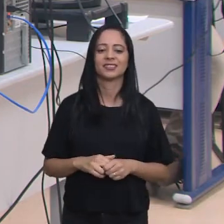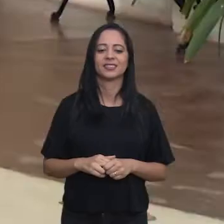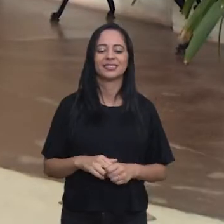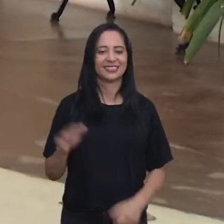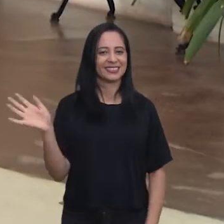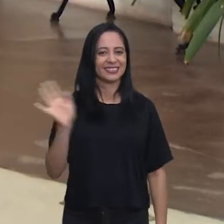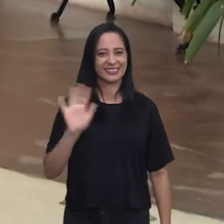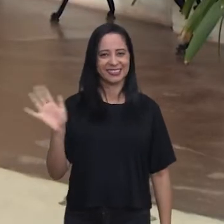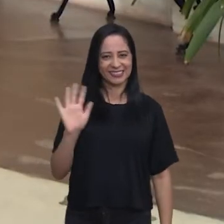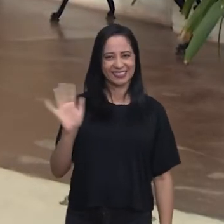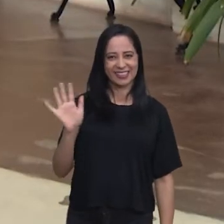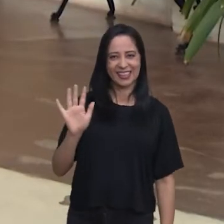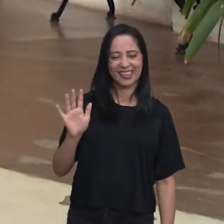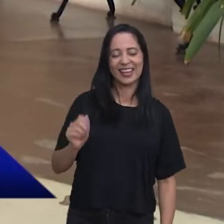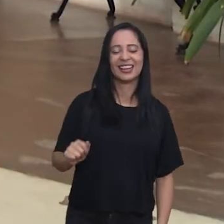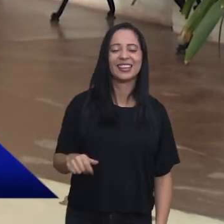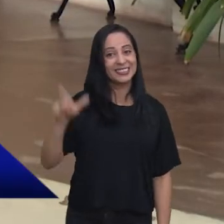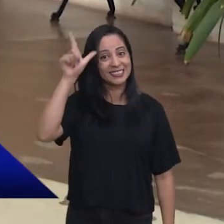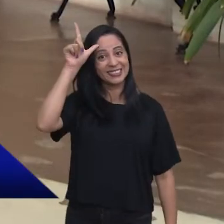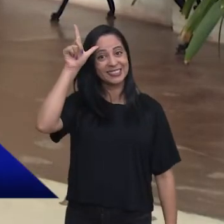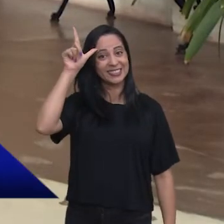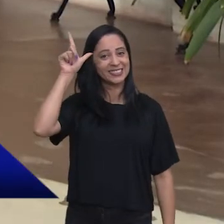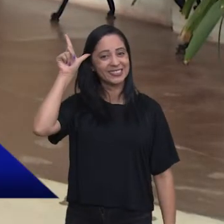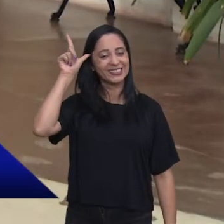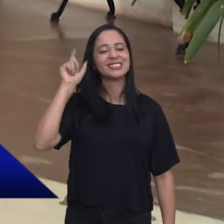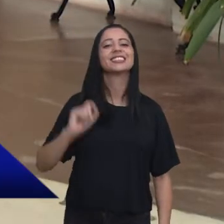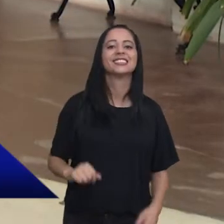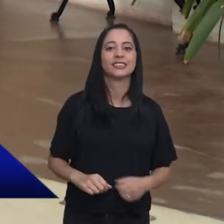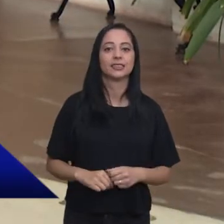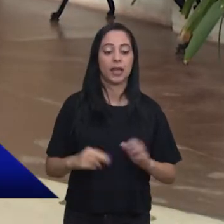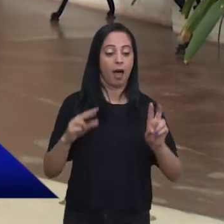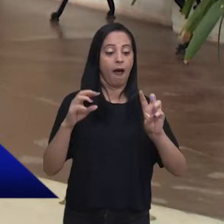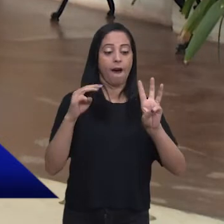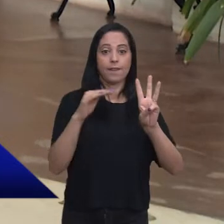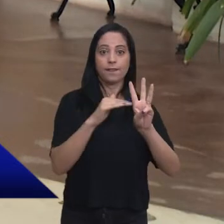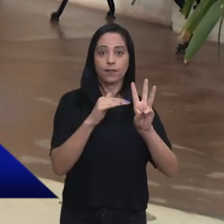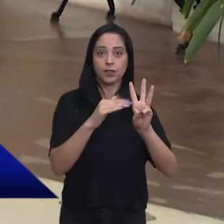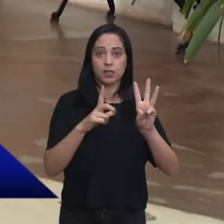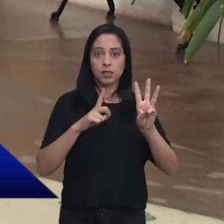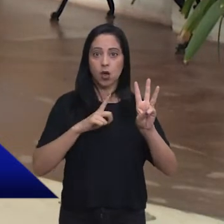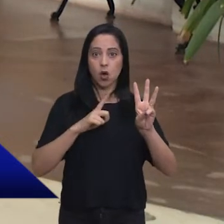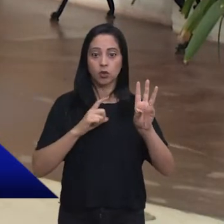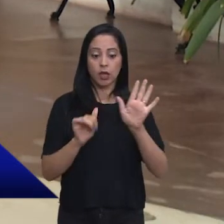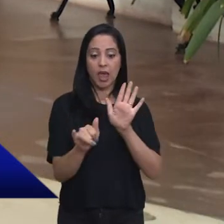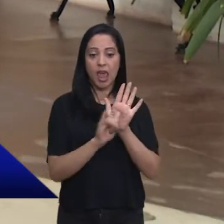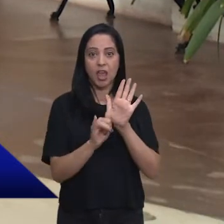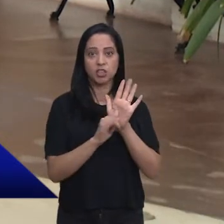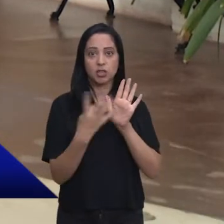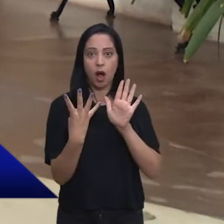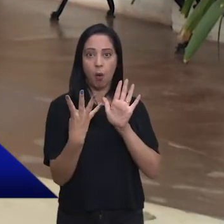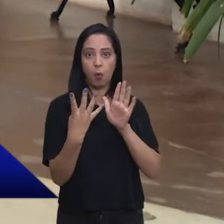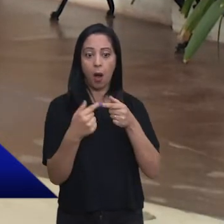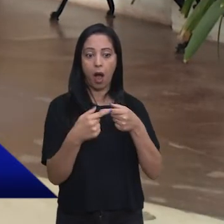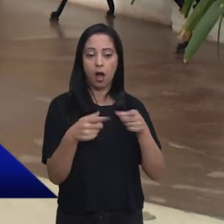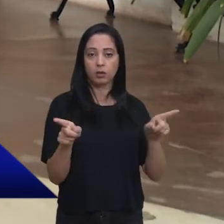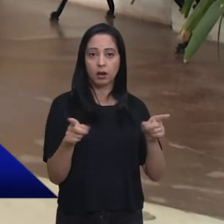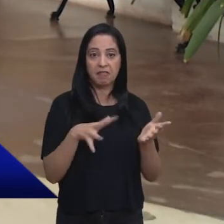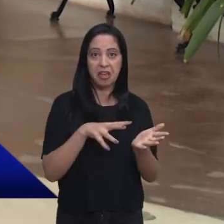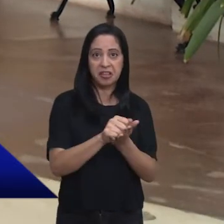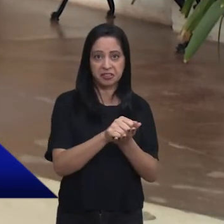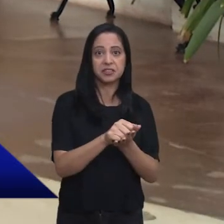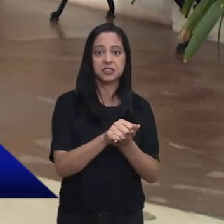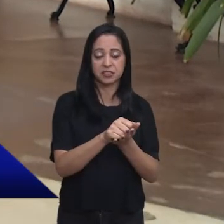a gente. Olá a todos. Oi, Lucas. A Fundação Cultural, olha só, a gente lá está com quatro editais abertos para o Fundo Municipal de